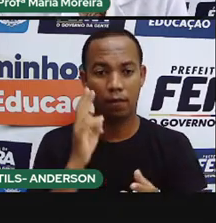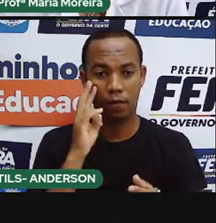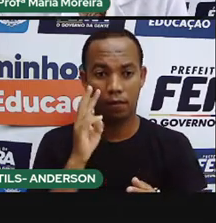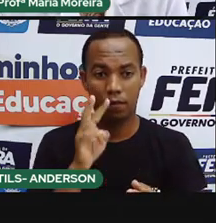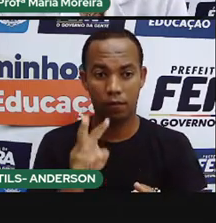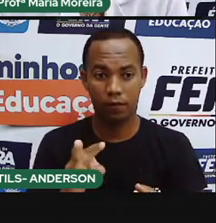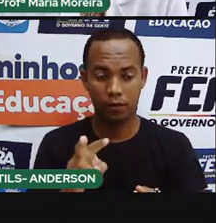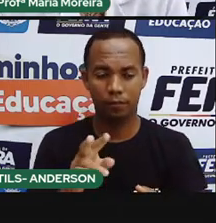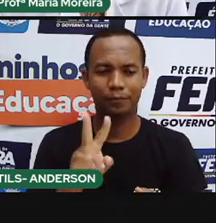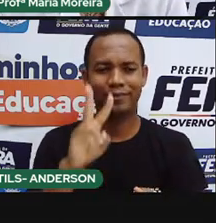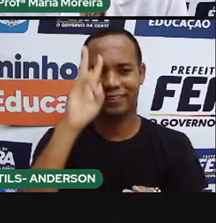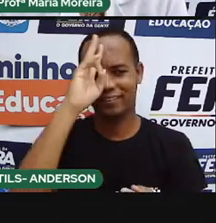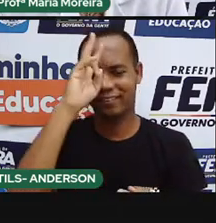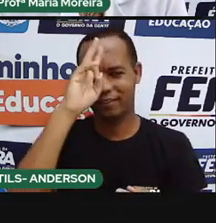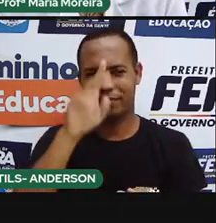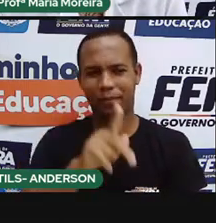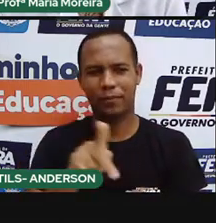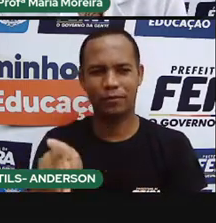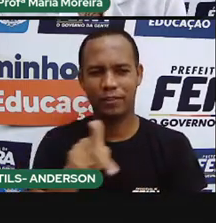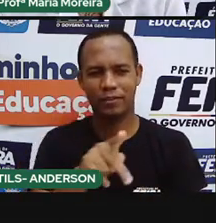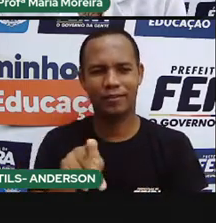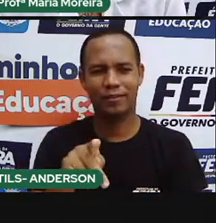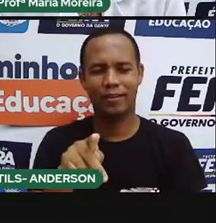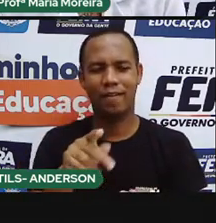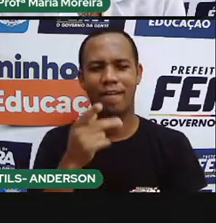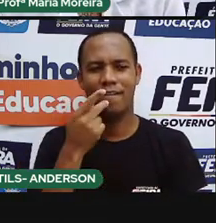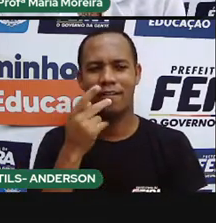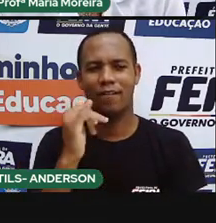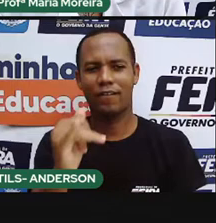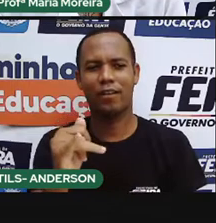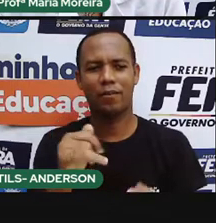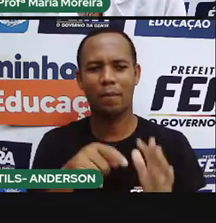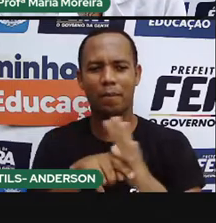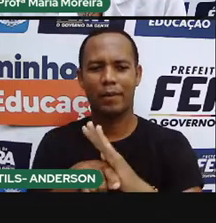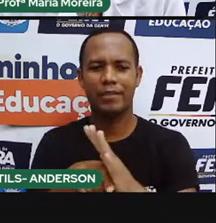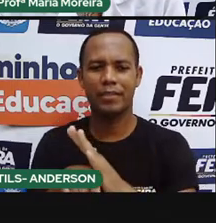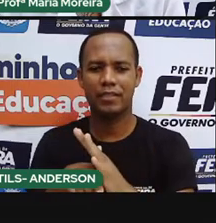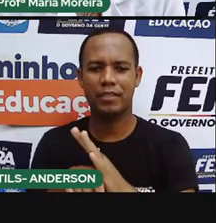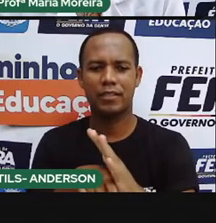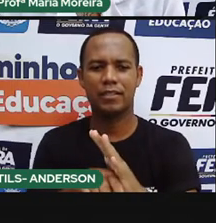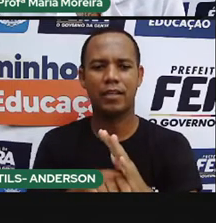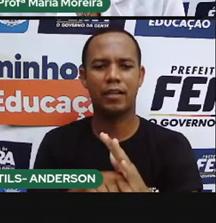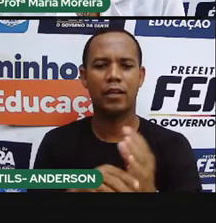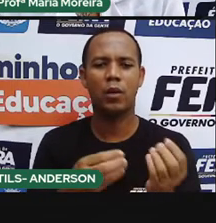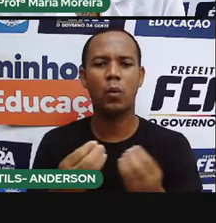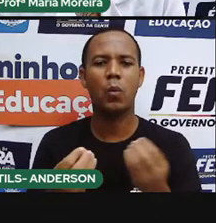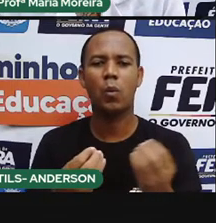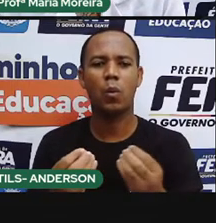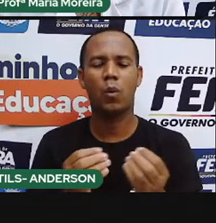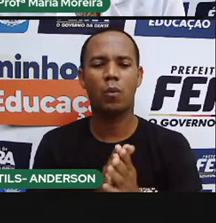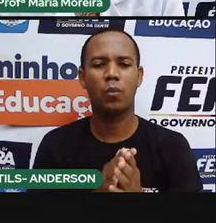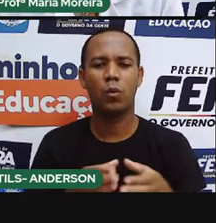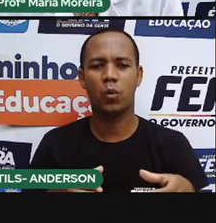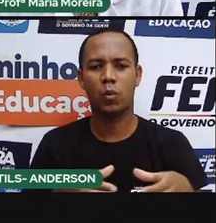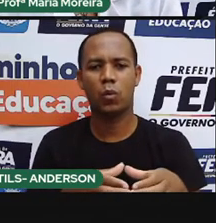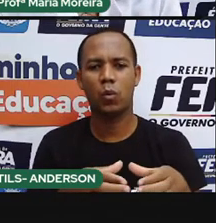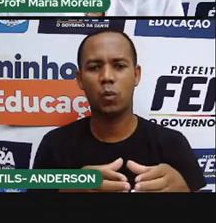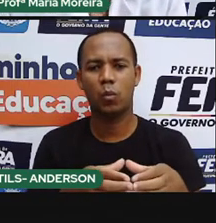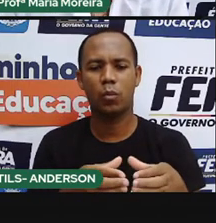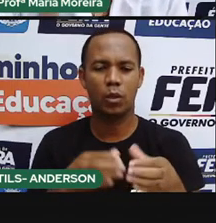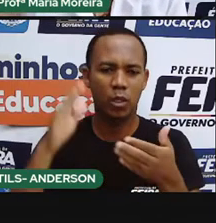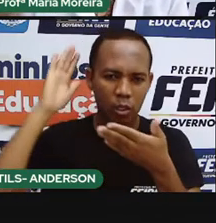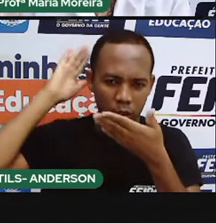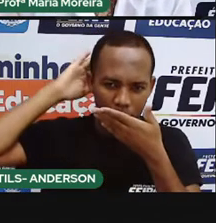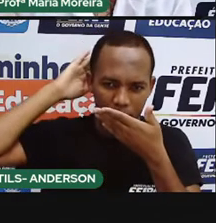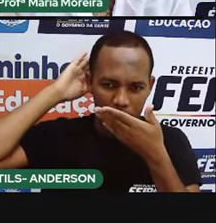olhada? Olha, dê uma olhada, pesquisem aí para ver direitinho quais são as tribos, né? Os povos indígenas